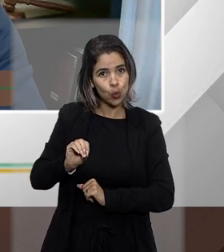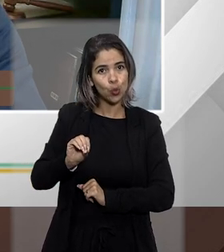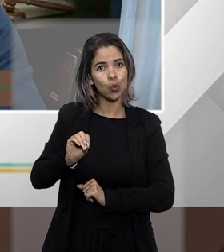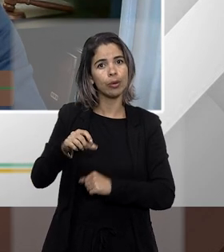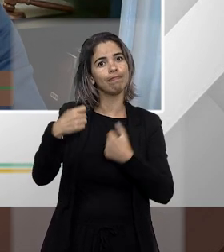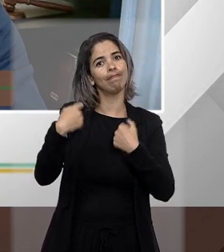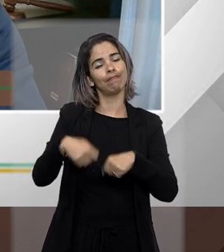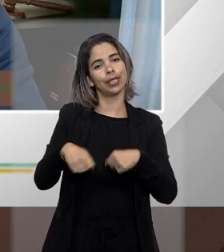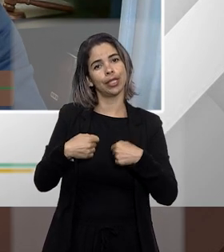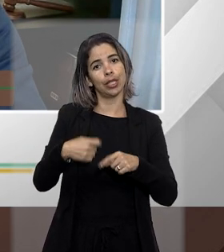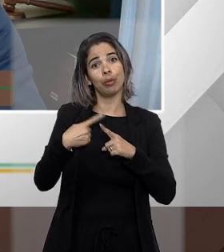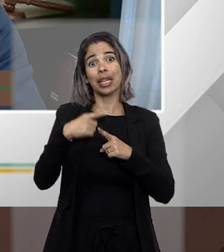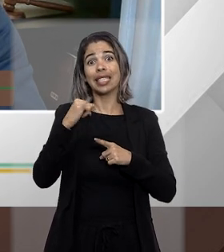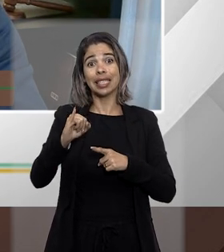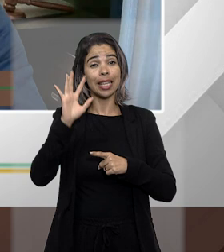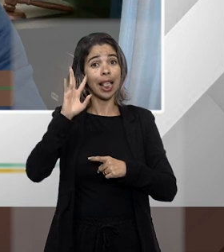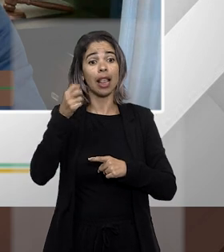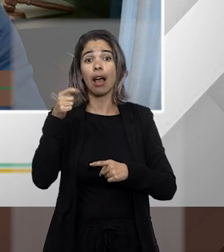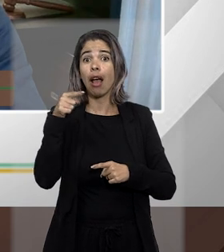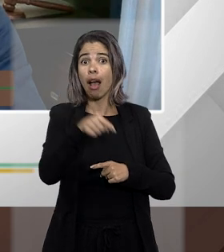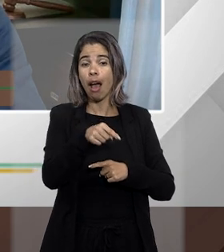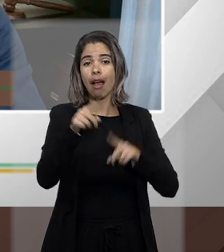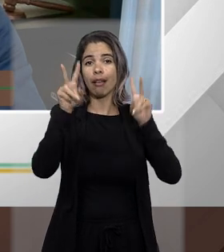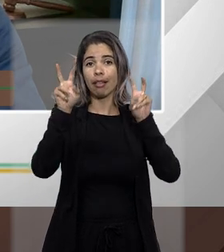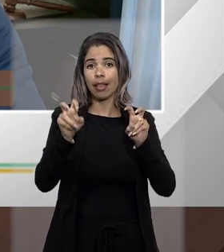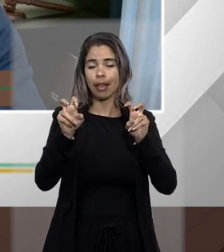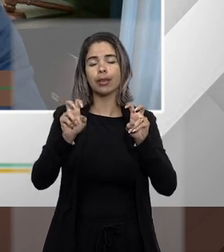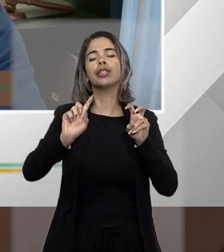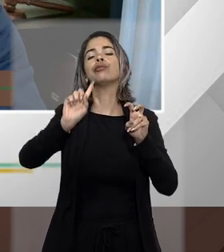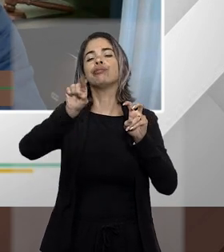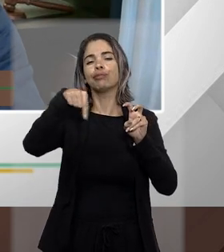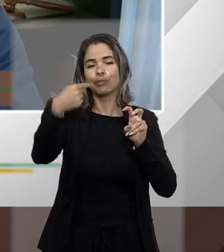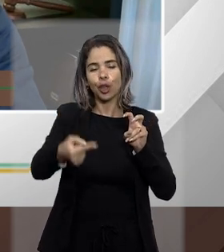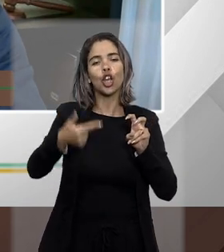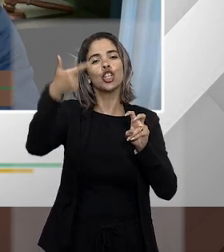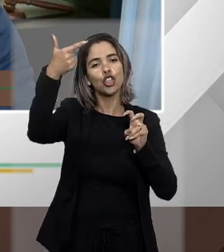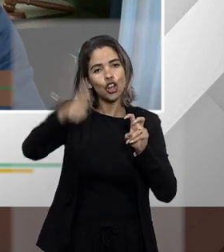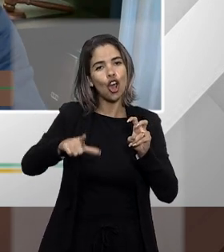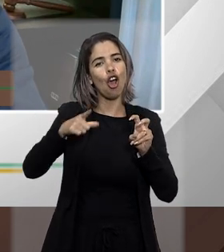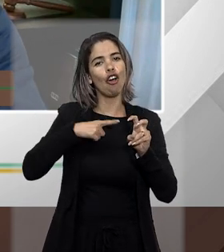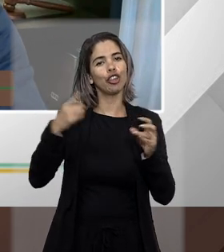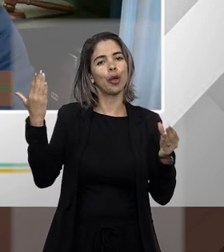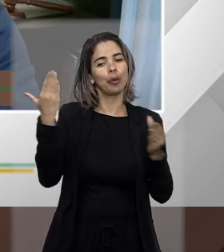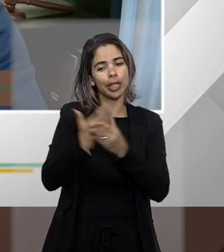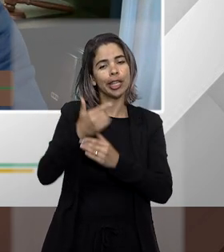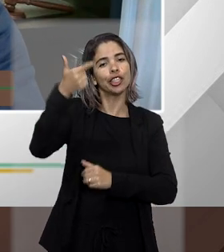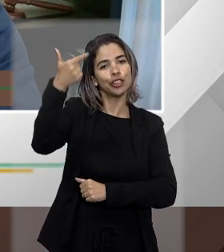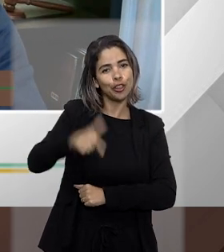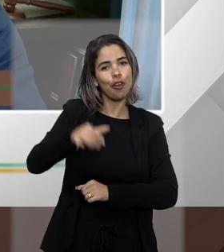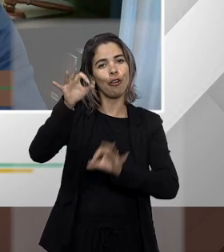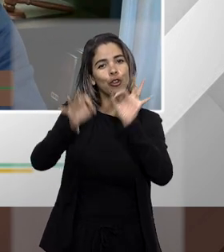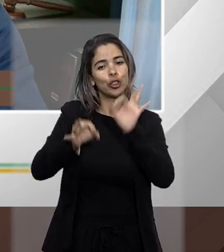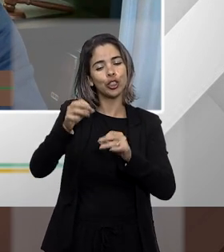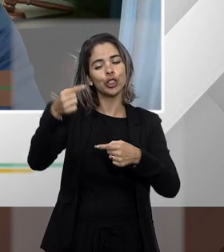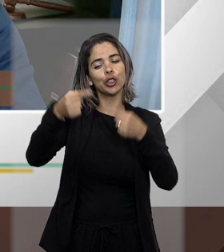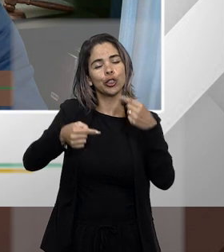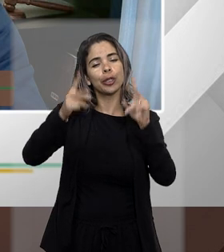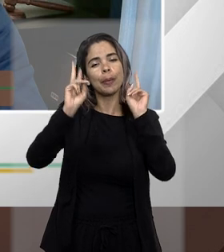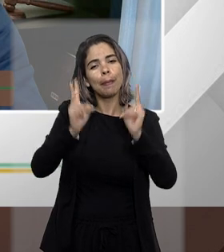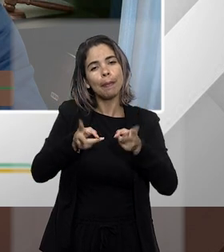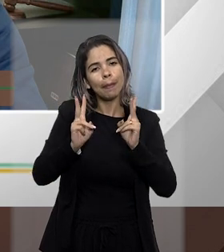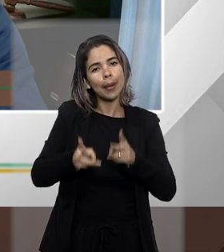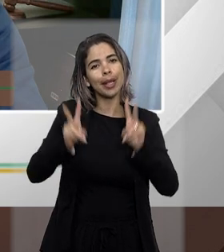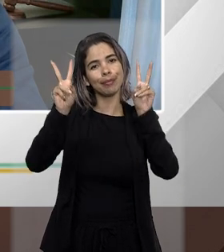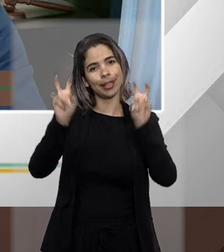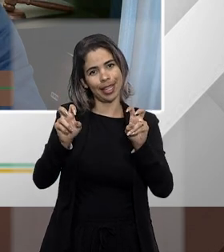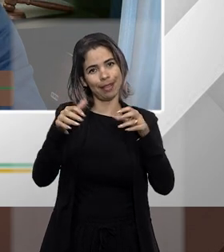amanhã vai ter uma nova ação no judiciário para discutir aquela mesma questão e o cidadão quando